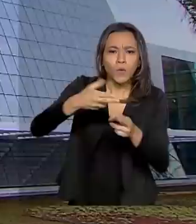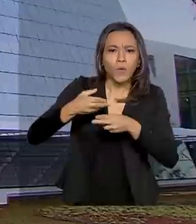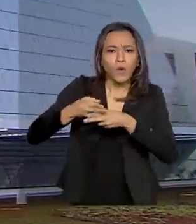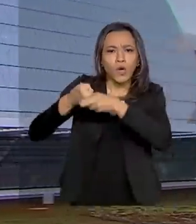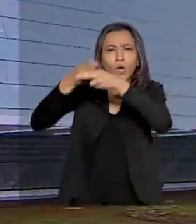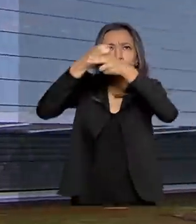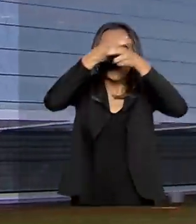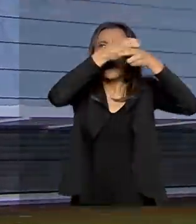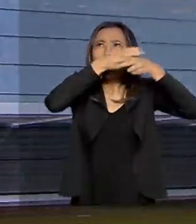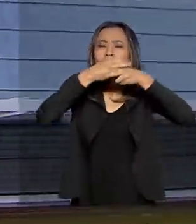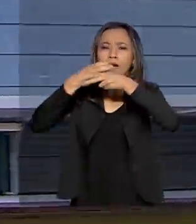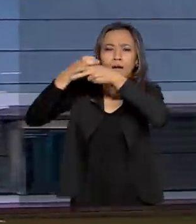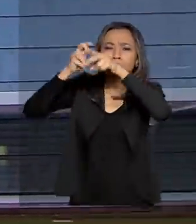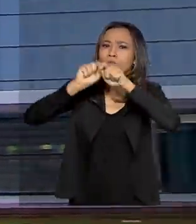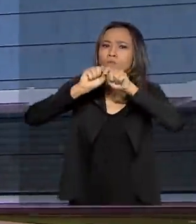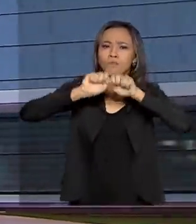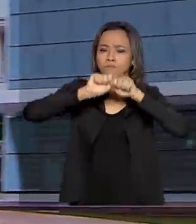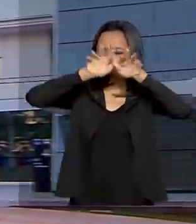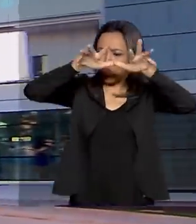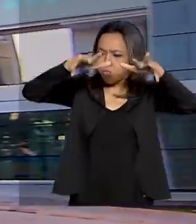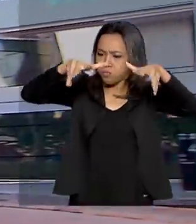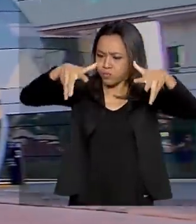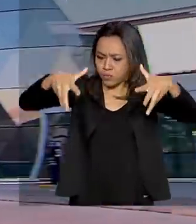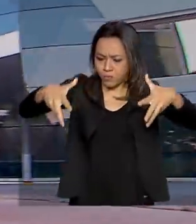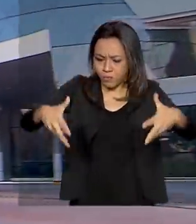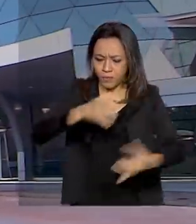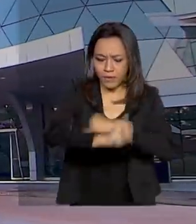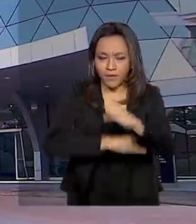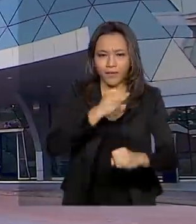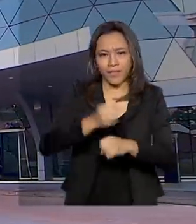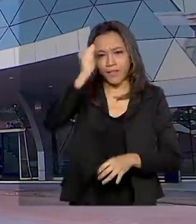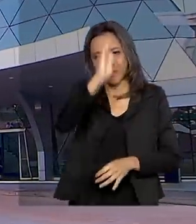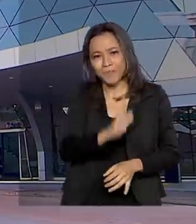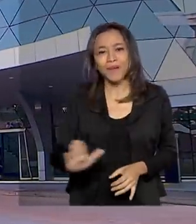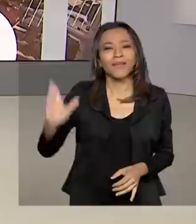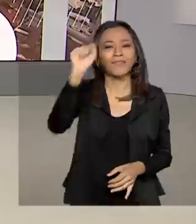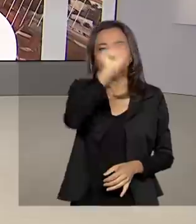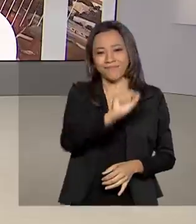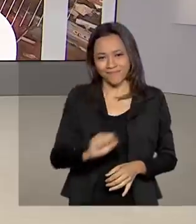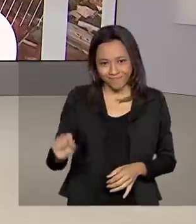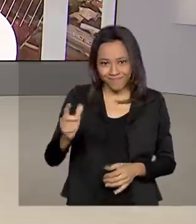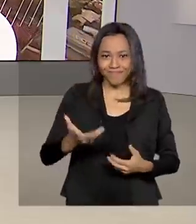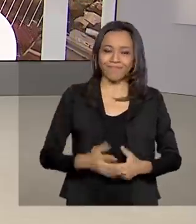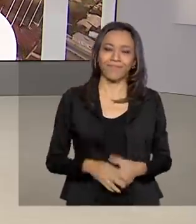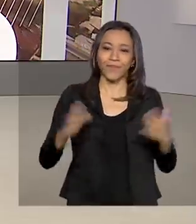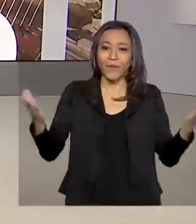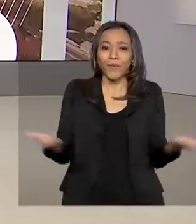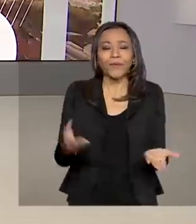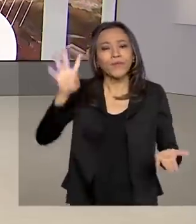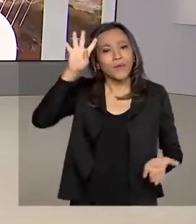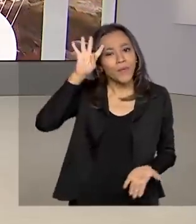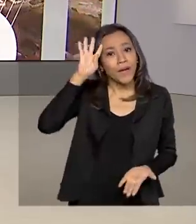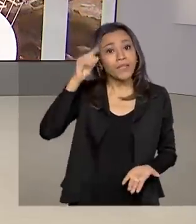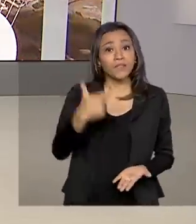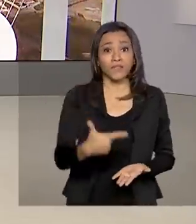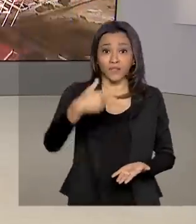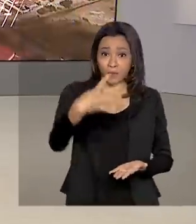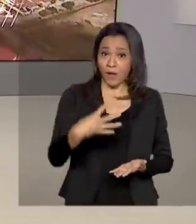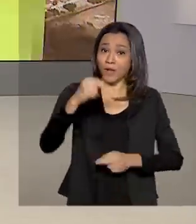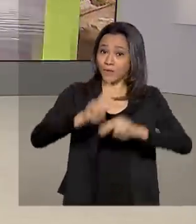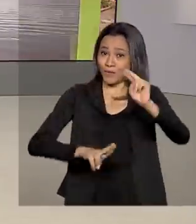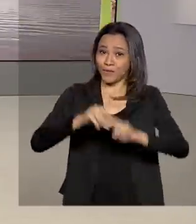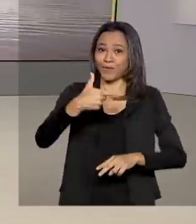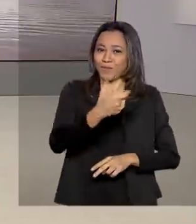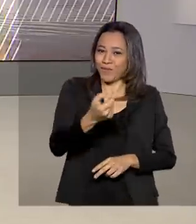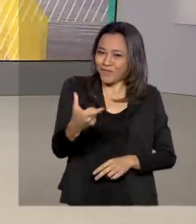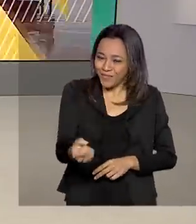o satélite capaz de fornecer internet e banda larga para todo o país. Hoje é quarta-feira, 24 de junho